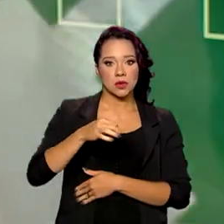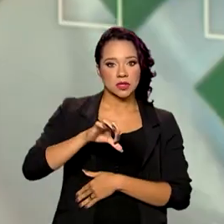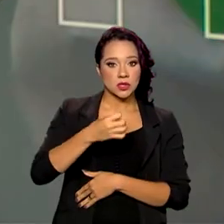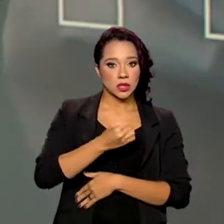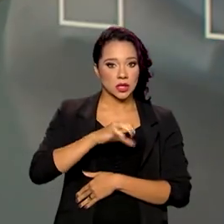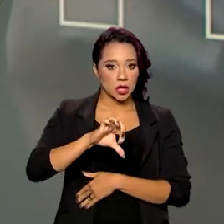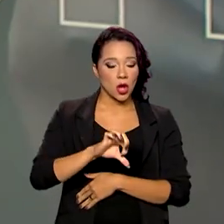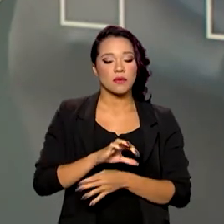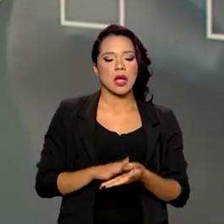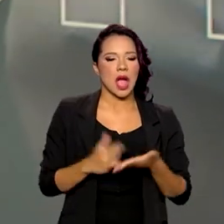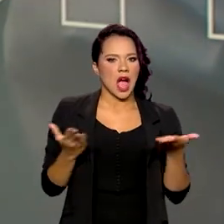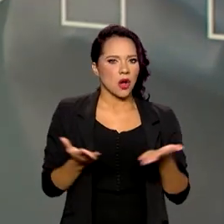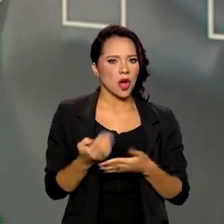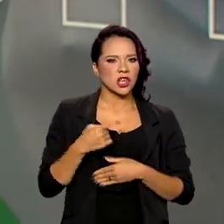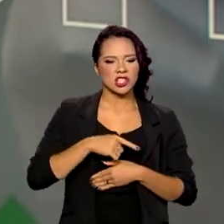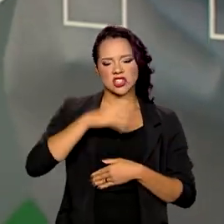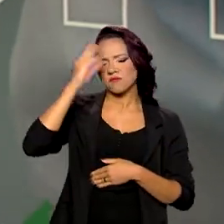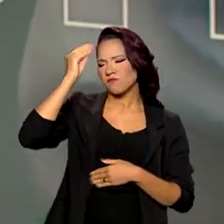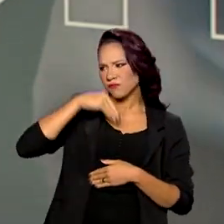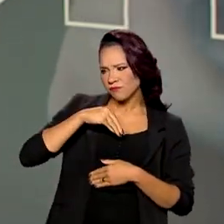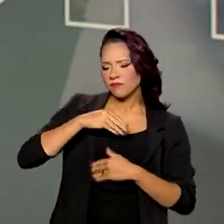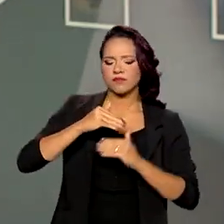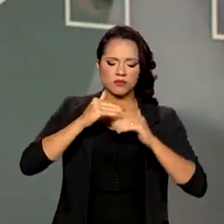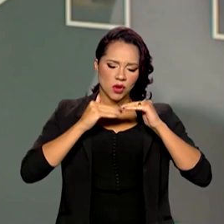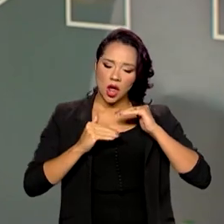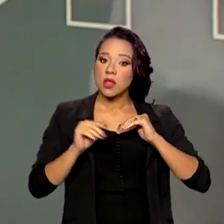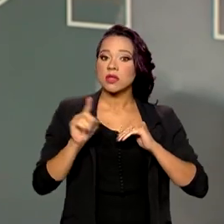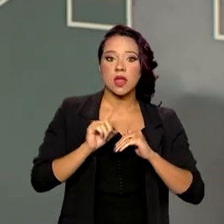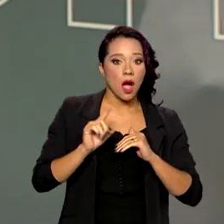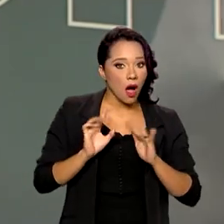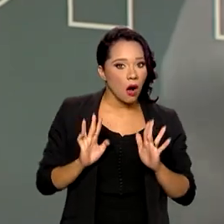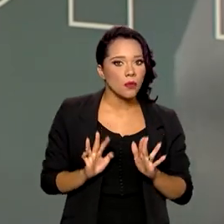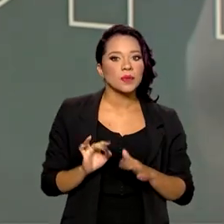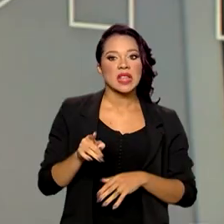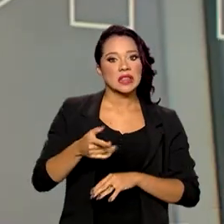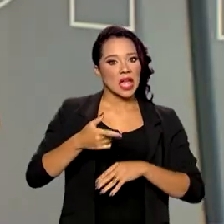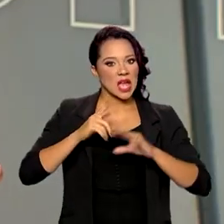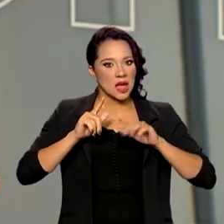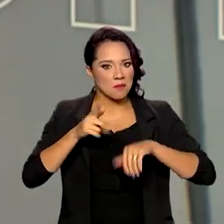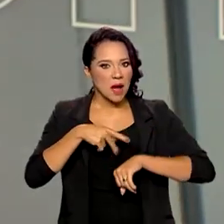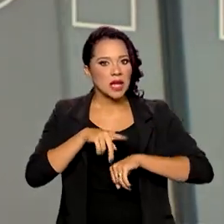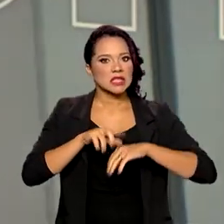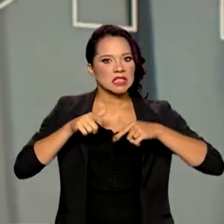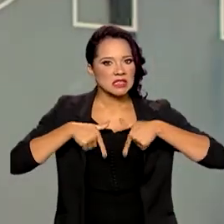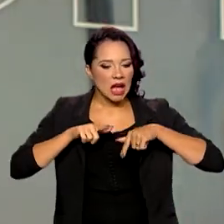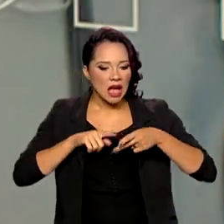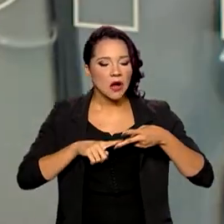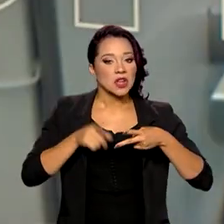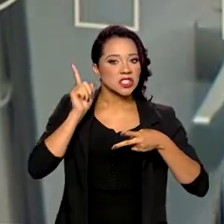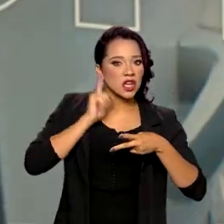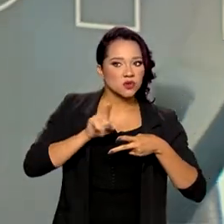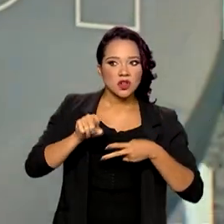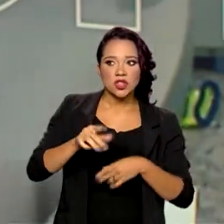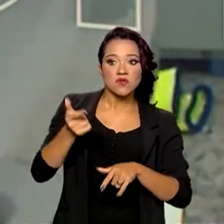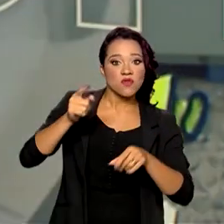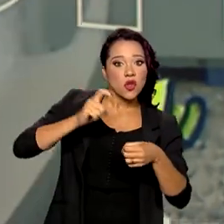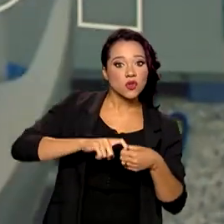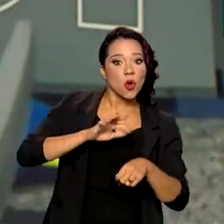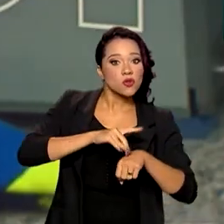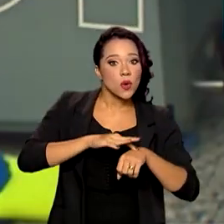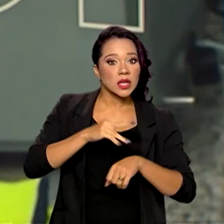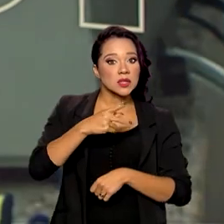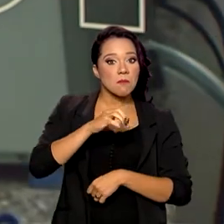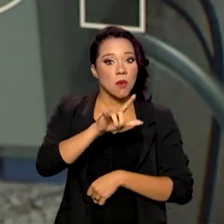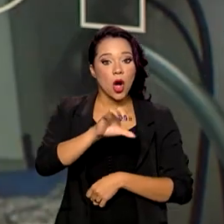isso não é motivo para baixarmos a guarda. Caso de polimielite em Israel, nos Estados Unidos, serve de alerta para